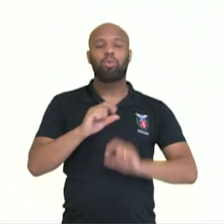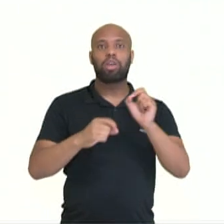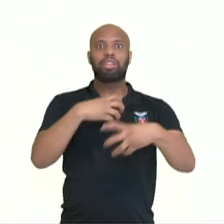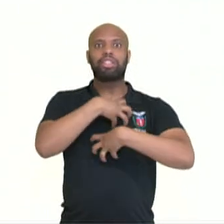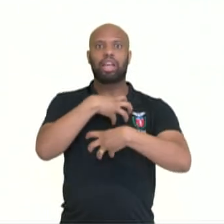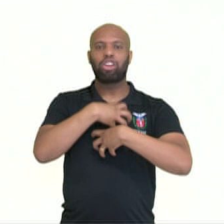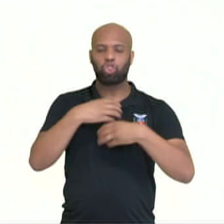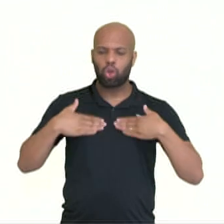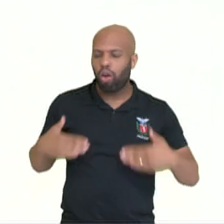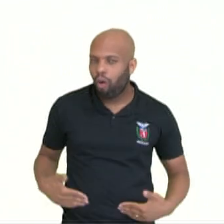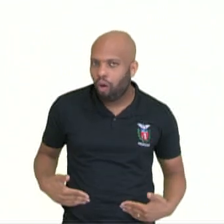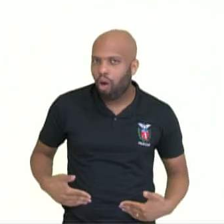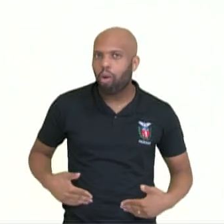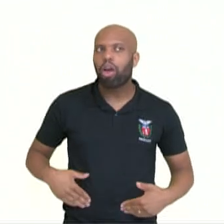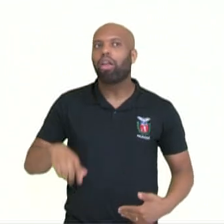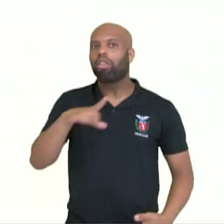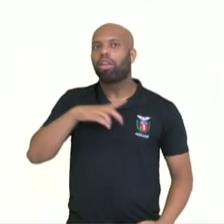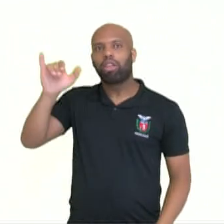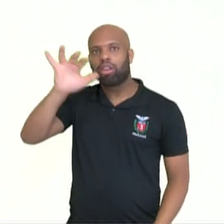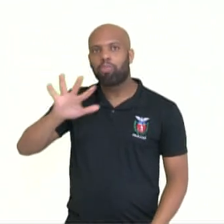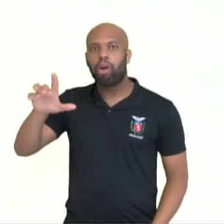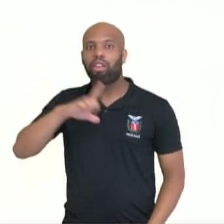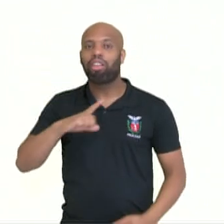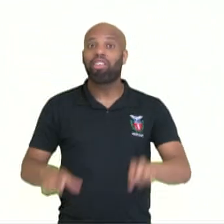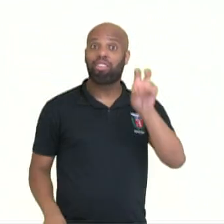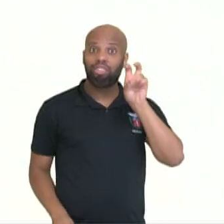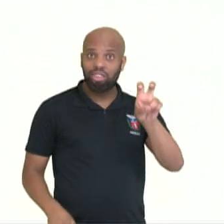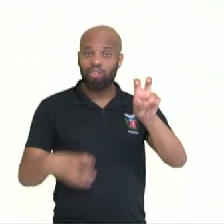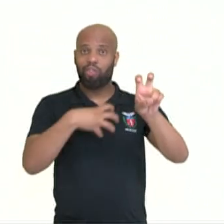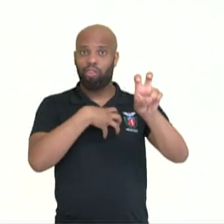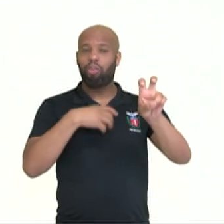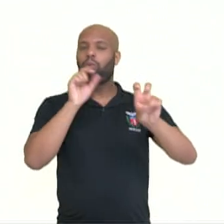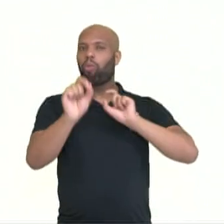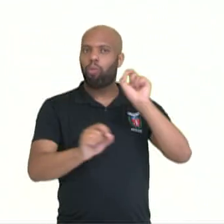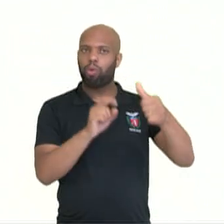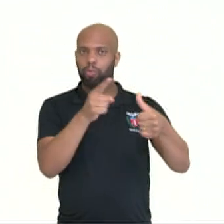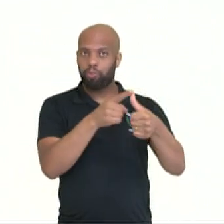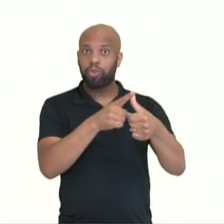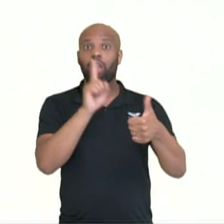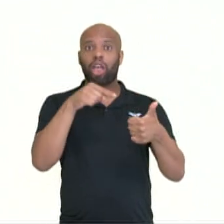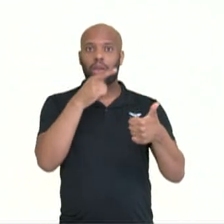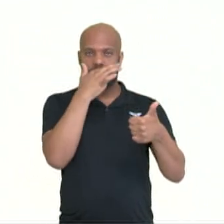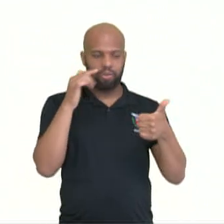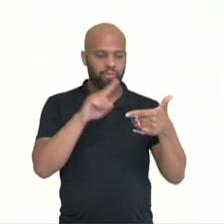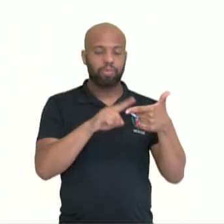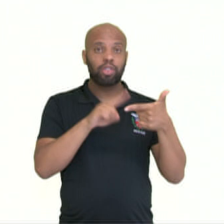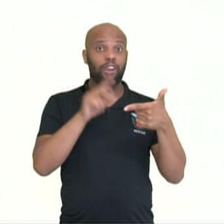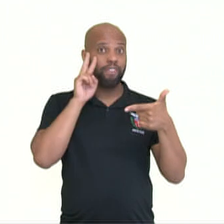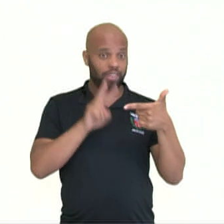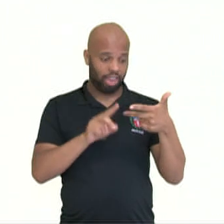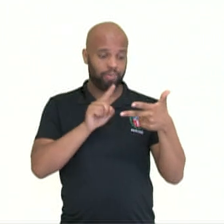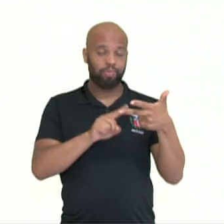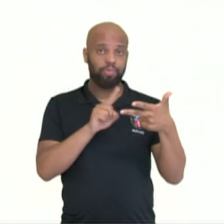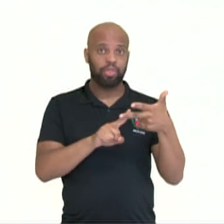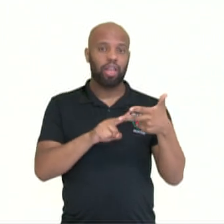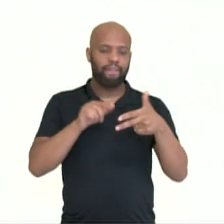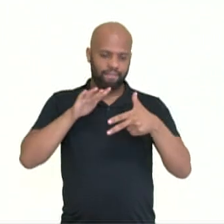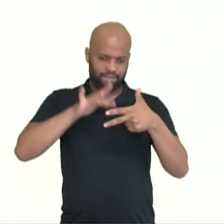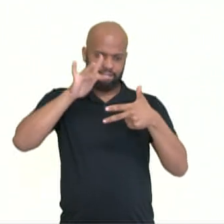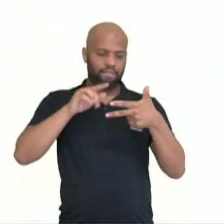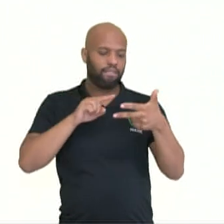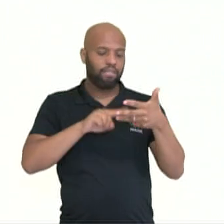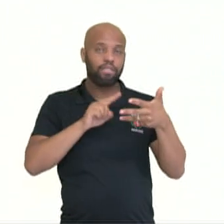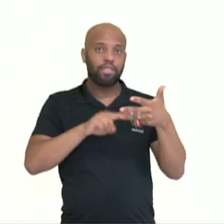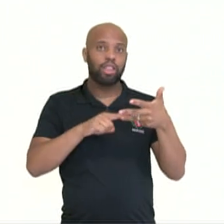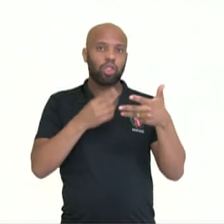imagen se refiere a los cinco sentidos que son el olfato, la vista, el tacto,